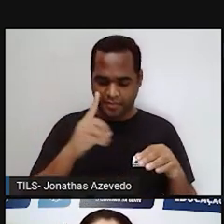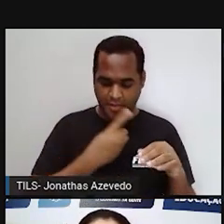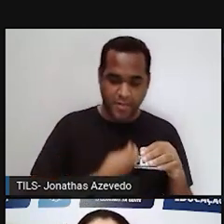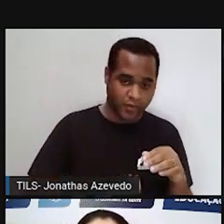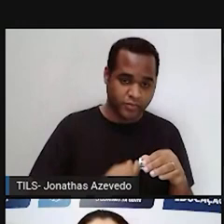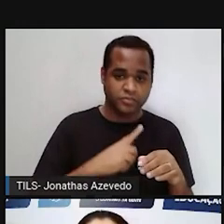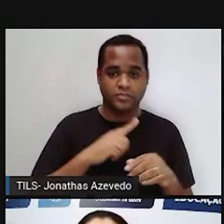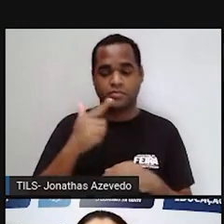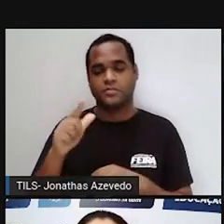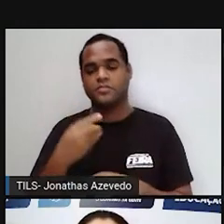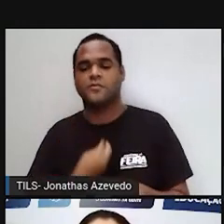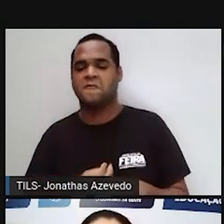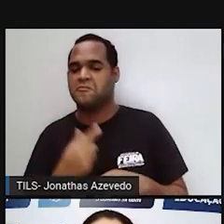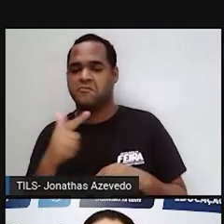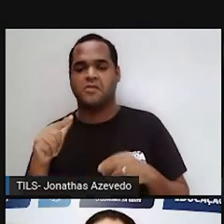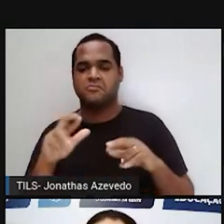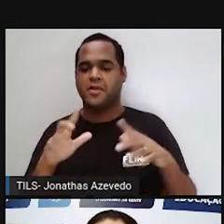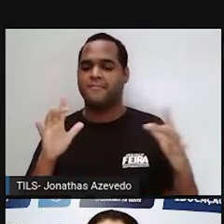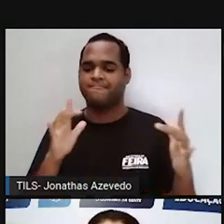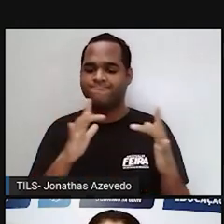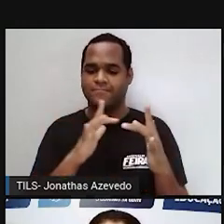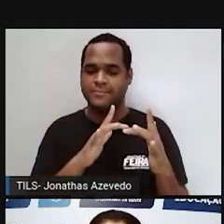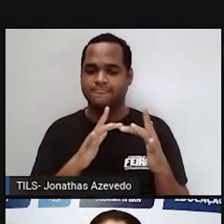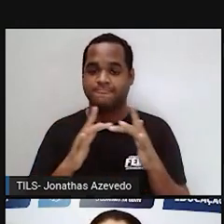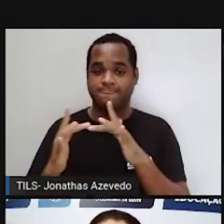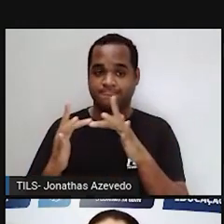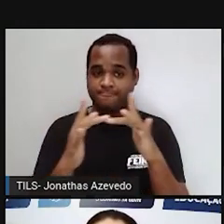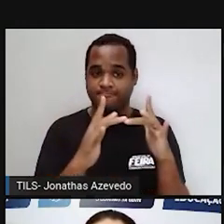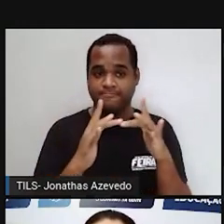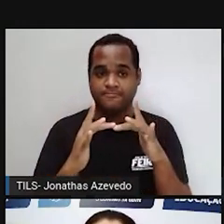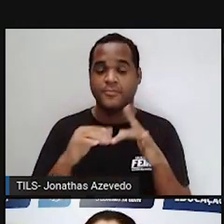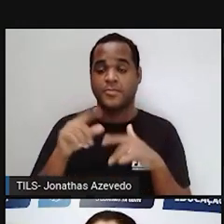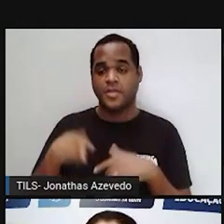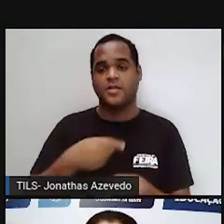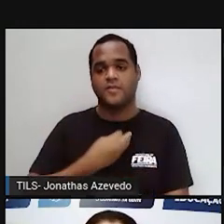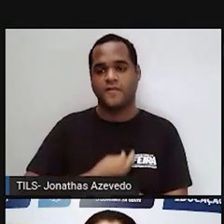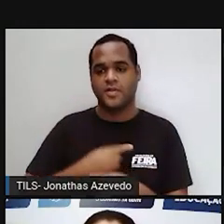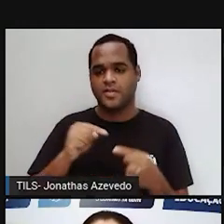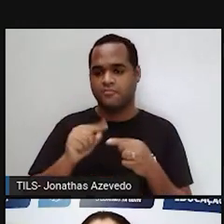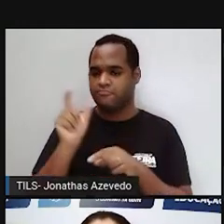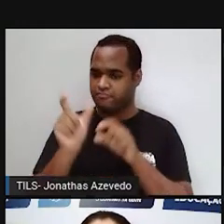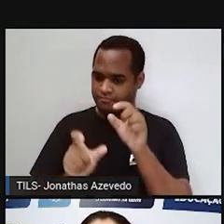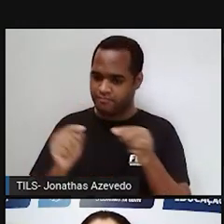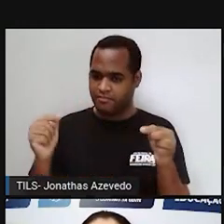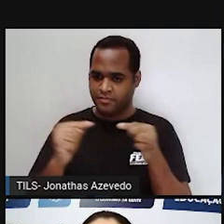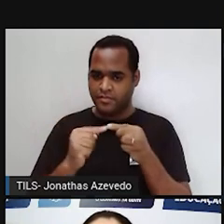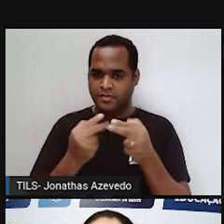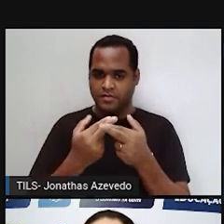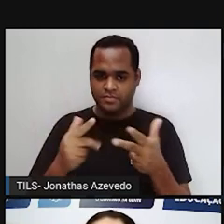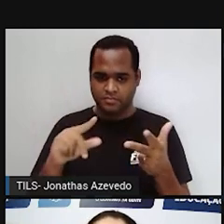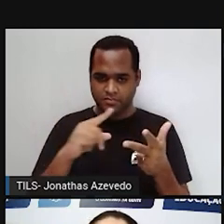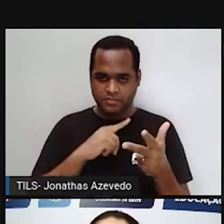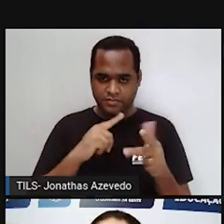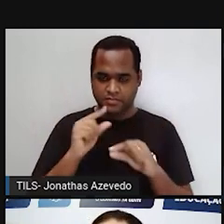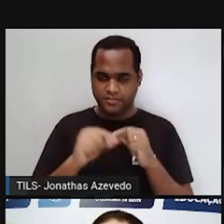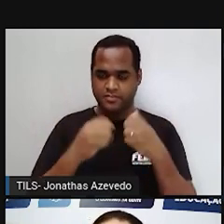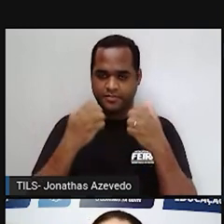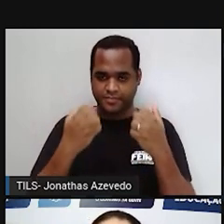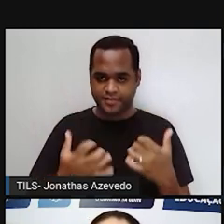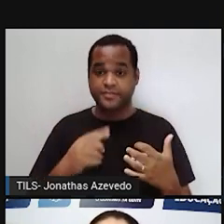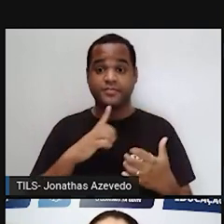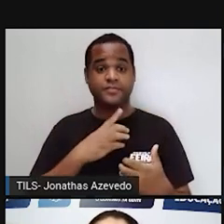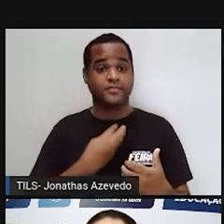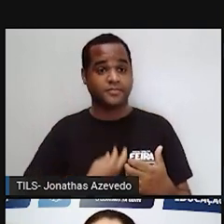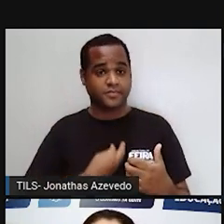e abióticos, eles interagem, até porque os seres vivos que estão lá, eles precisam dessas características do ambiente. E esses seres vivos